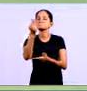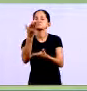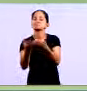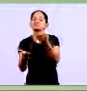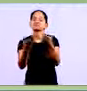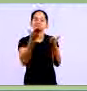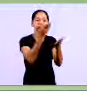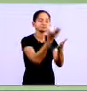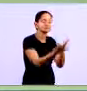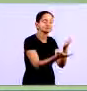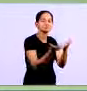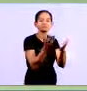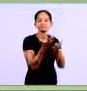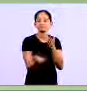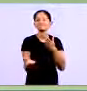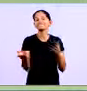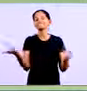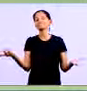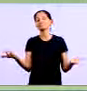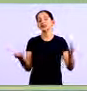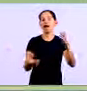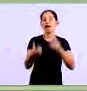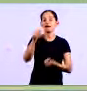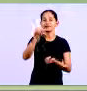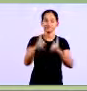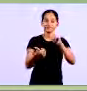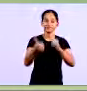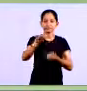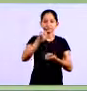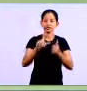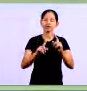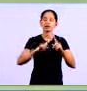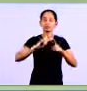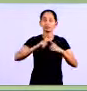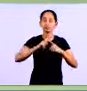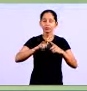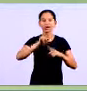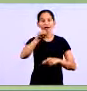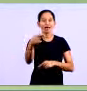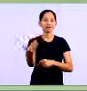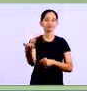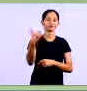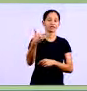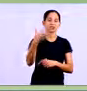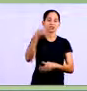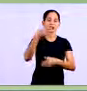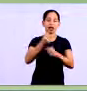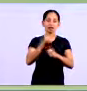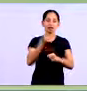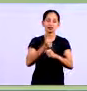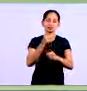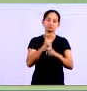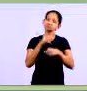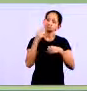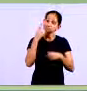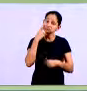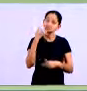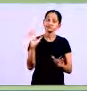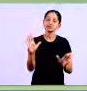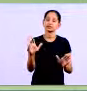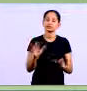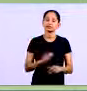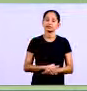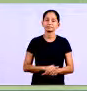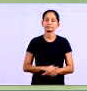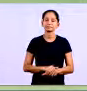alienação que vierem a ser contabilizadas além de comprometer quanto a salvaguarda dos seus ativos